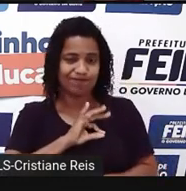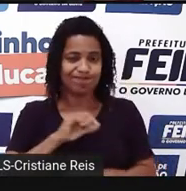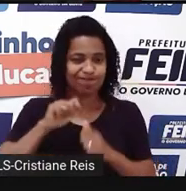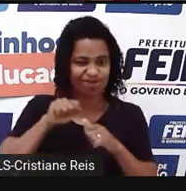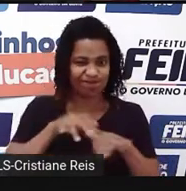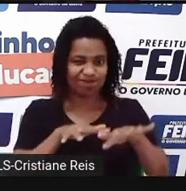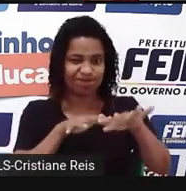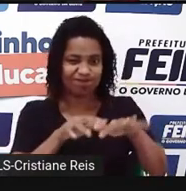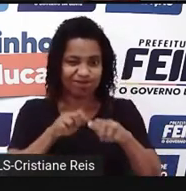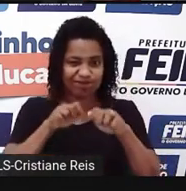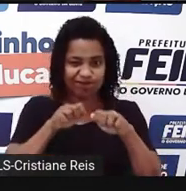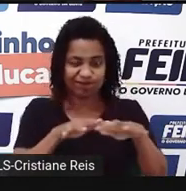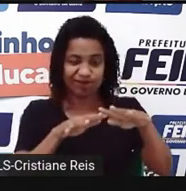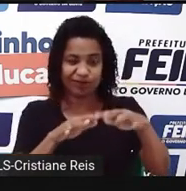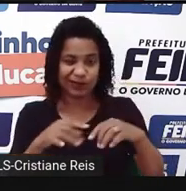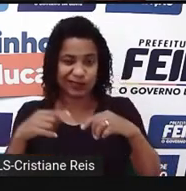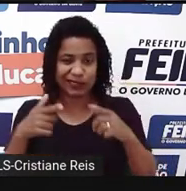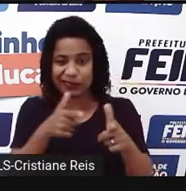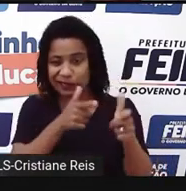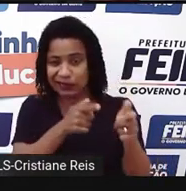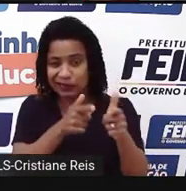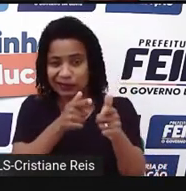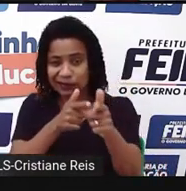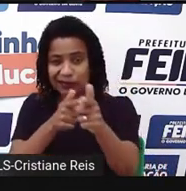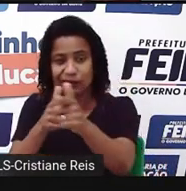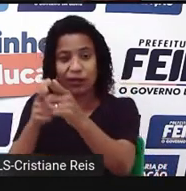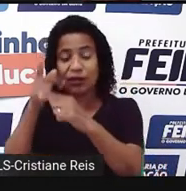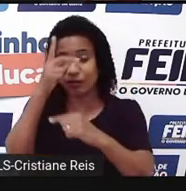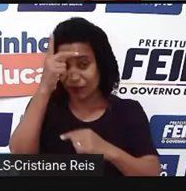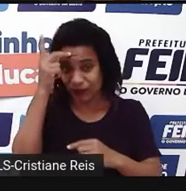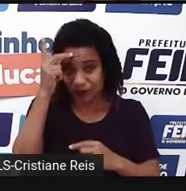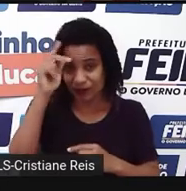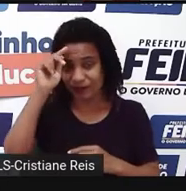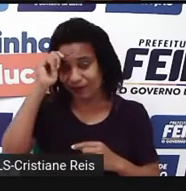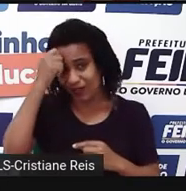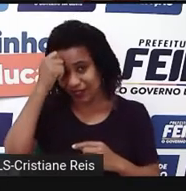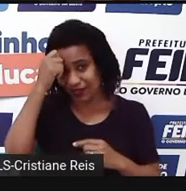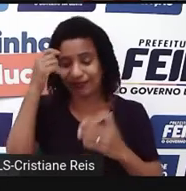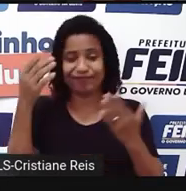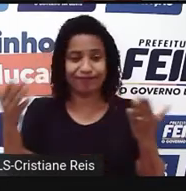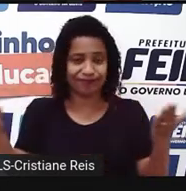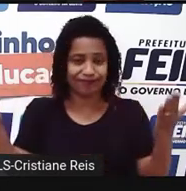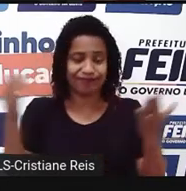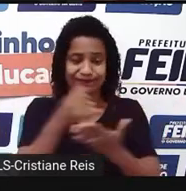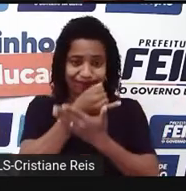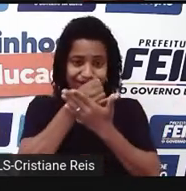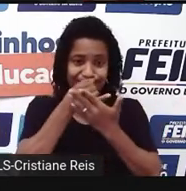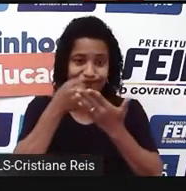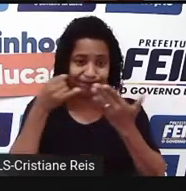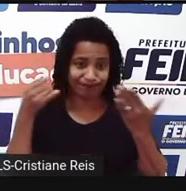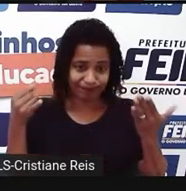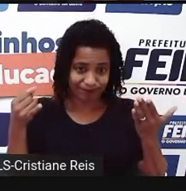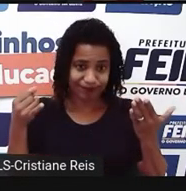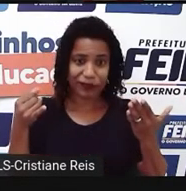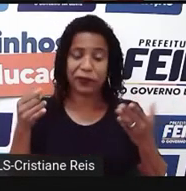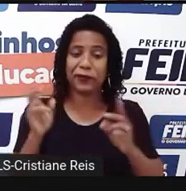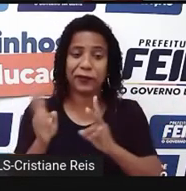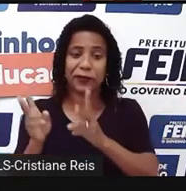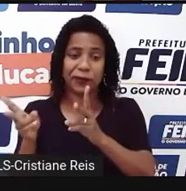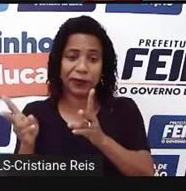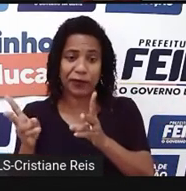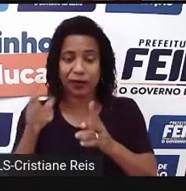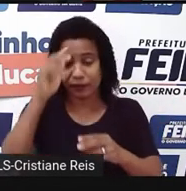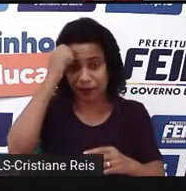com os negros da periferia, em vez de combater, por exemplo, o tráfico de drogas. Então, vejam que eu trago